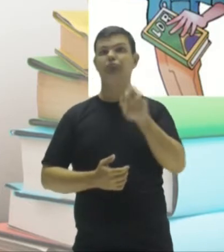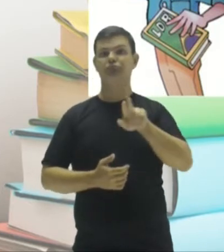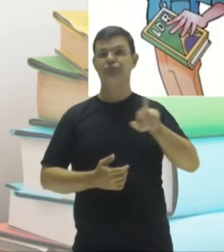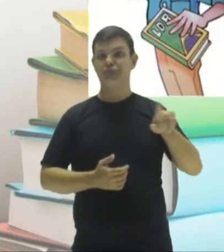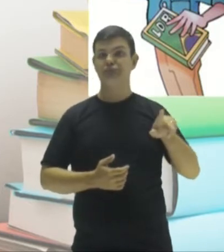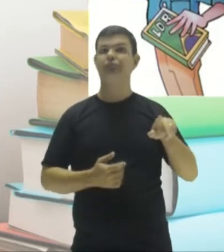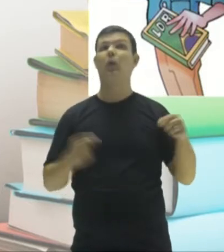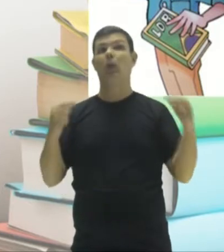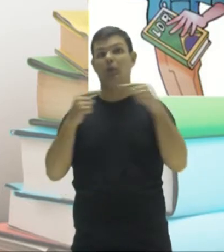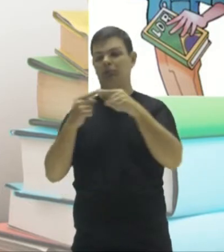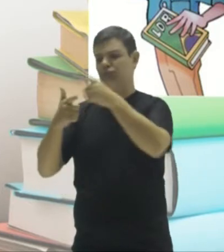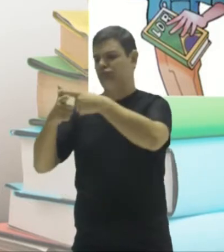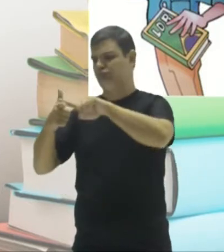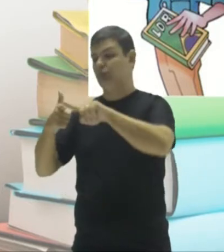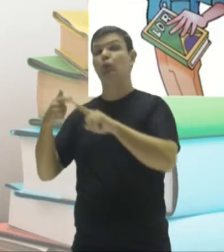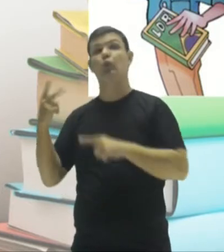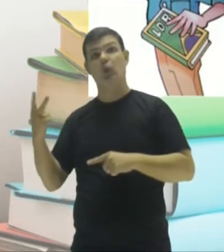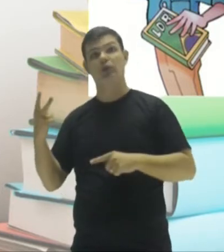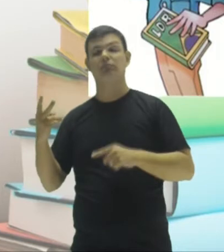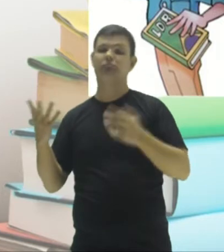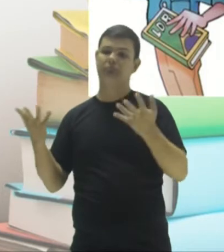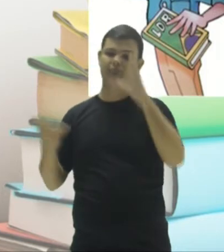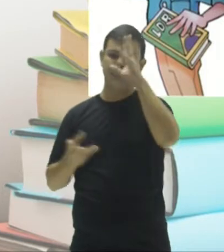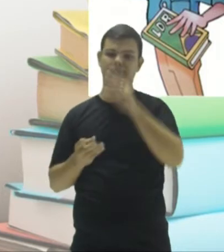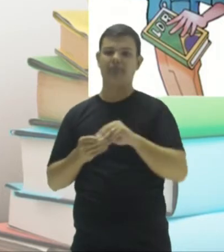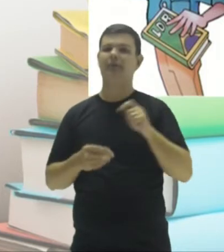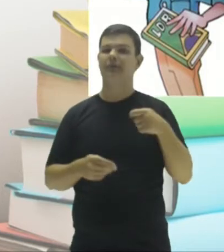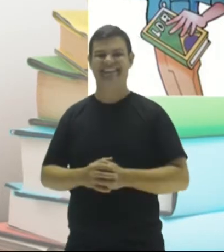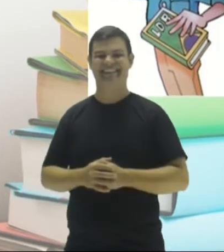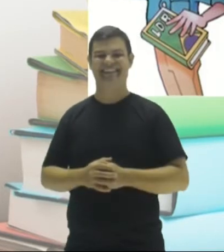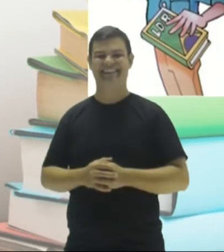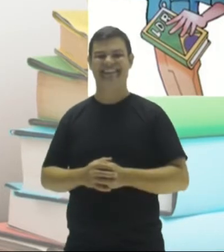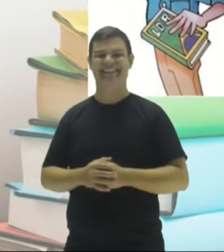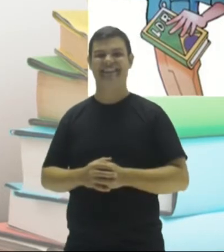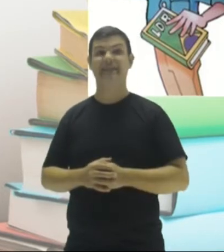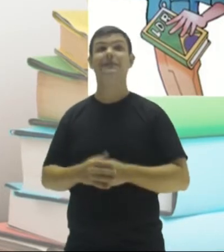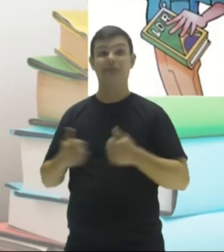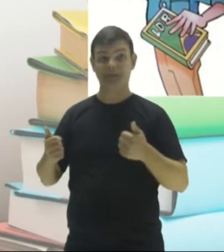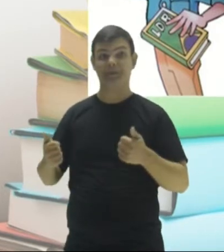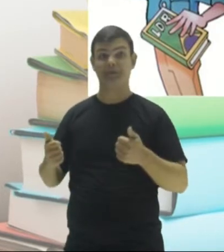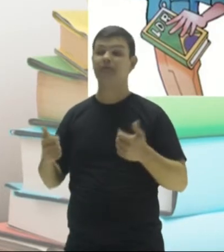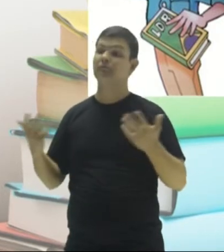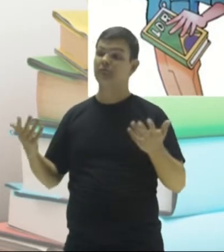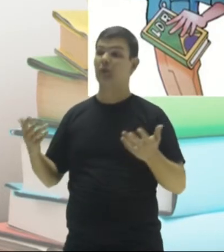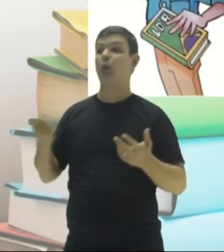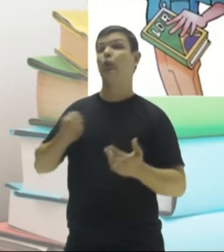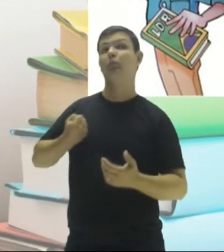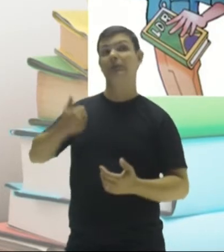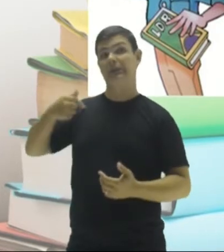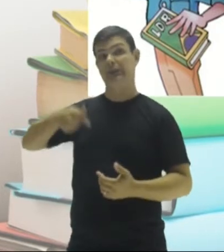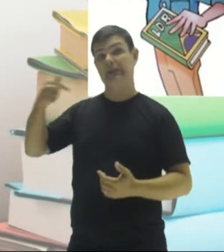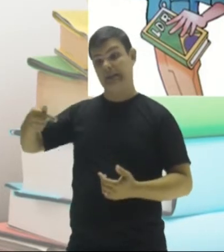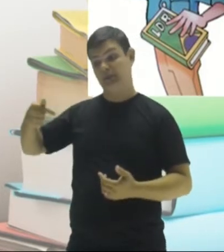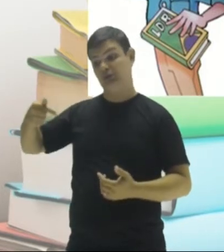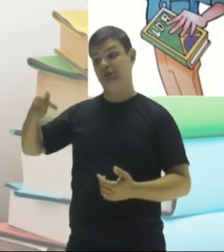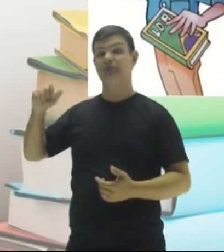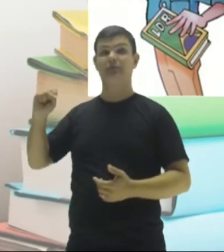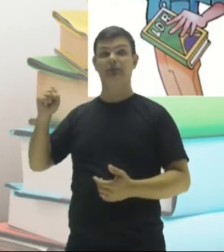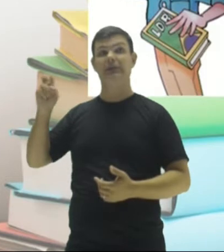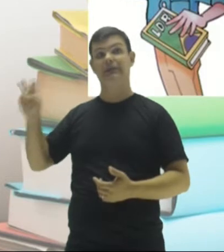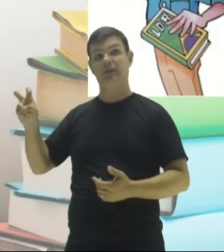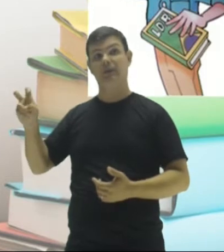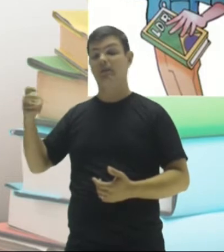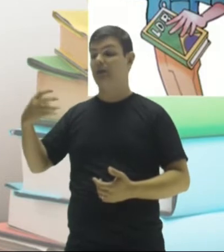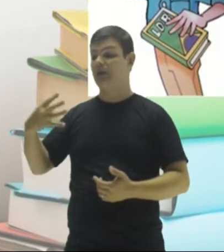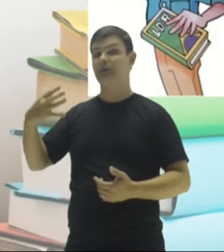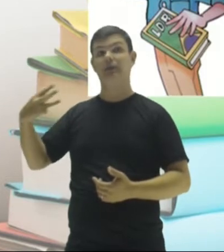divisíveis por dois, porque são números pares. Olha aí, pessoal, os números setenta e sete, oitenta e